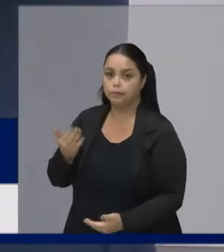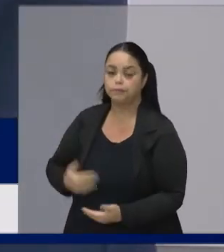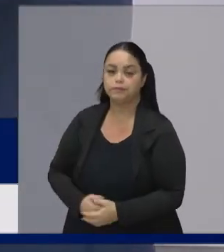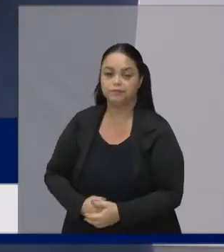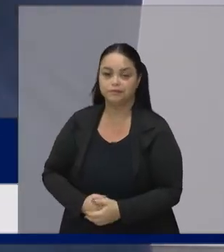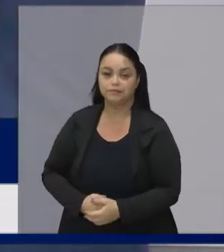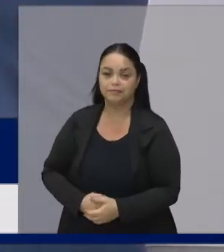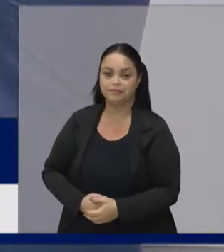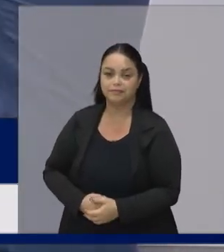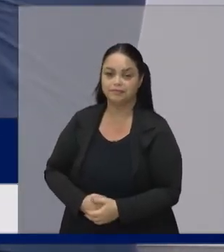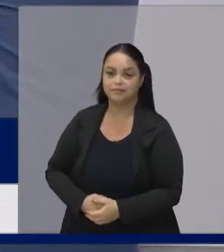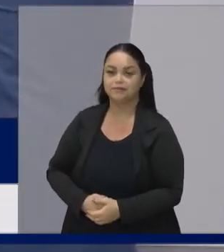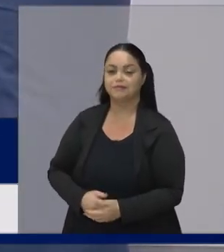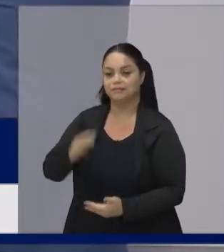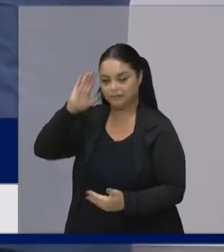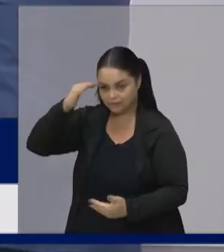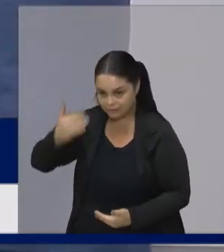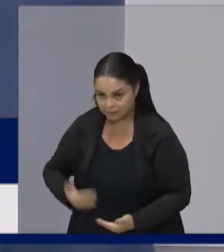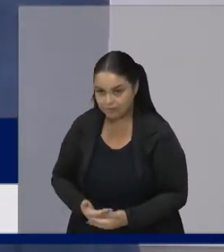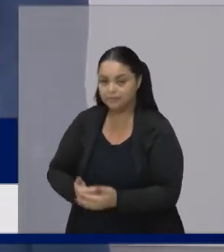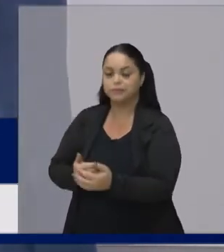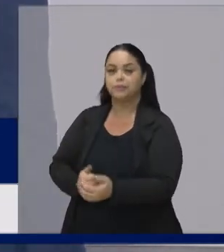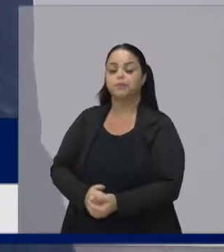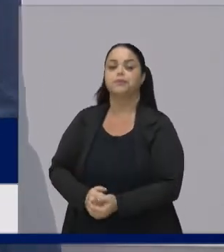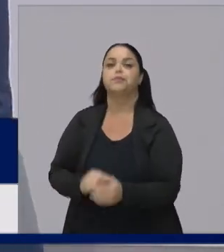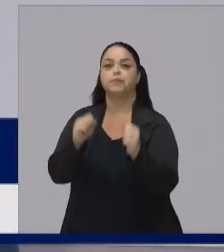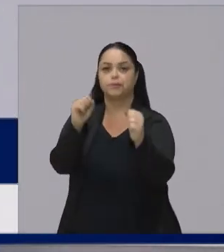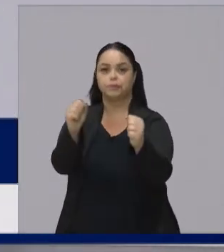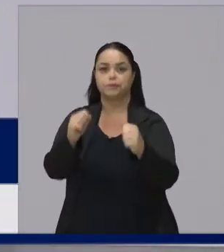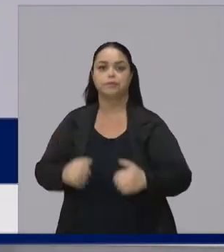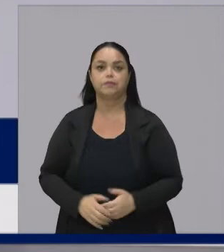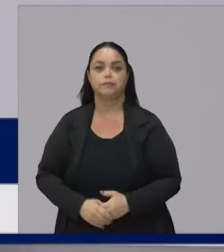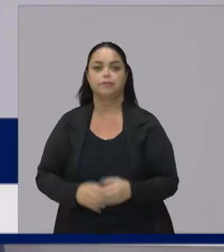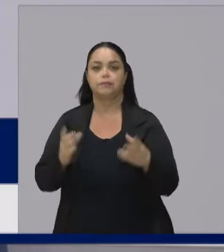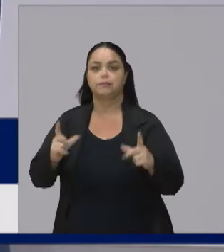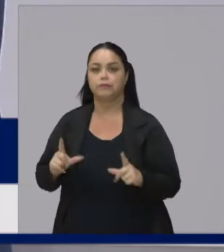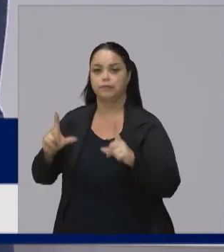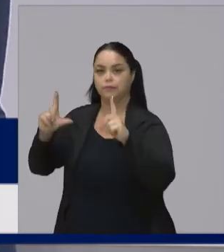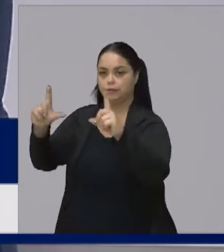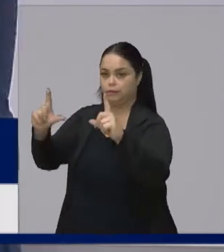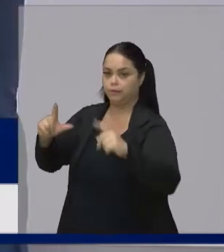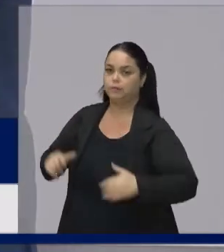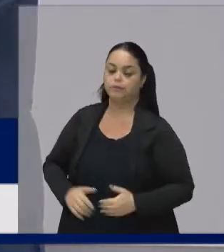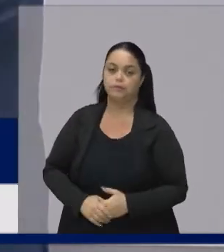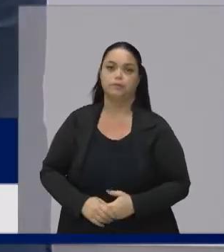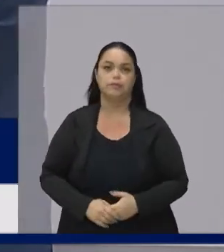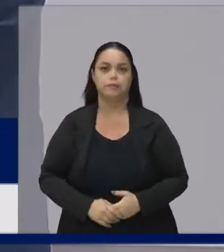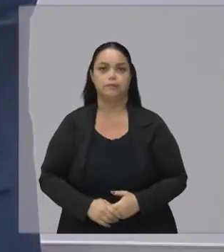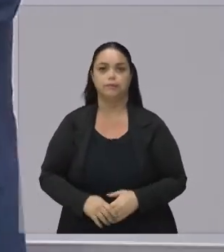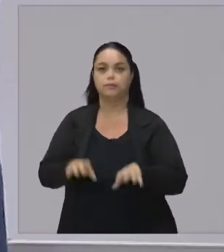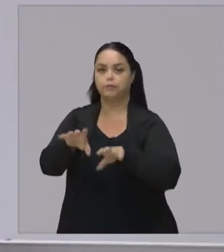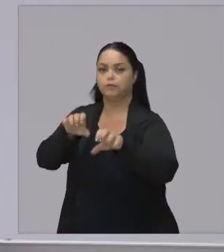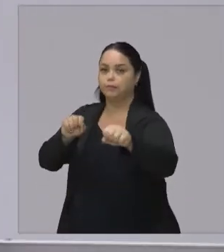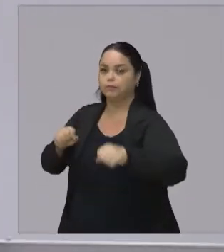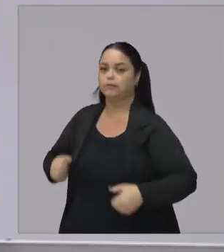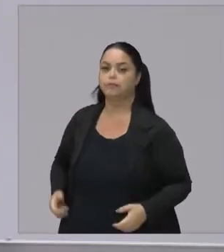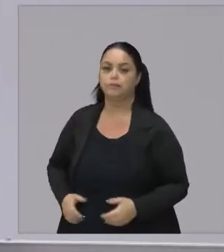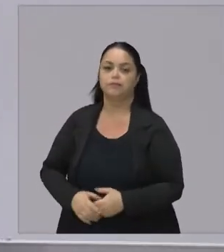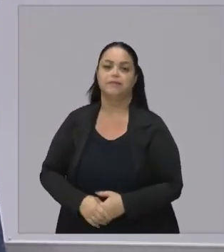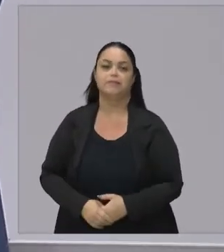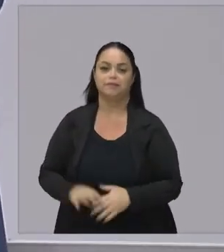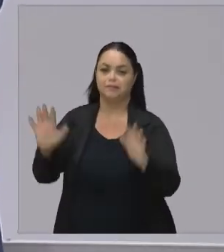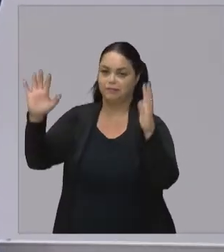É uma honra Poder Te entregar Esse diploma Essa placa